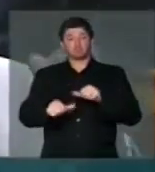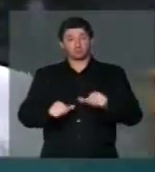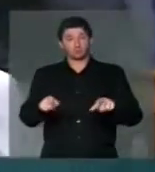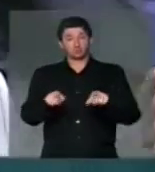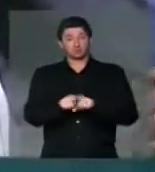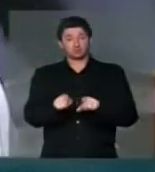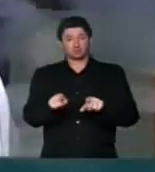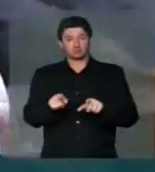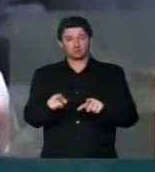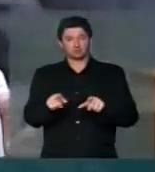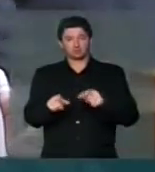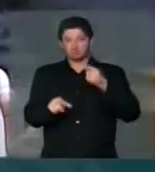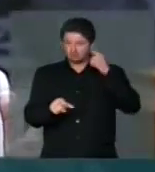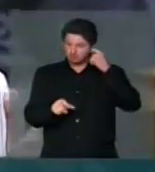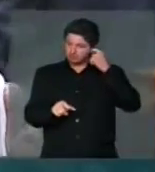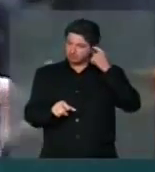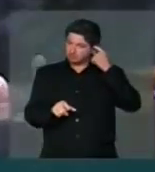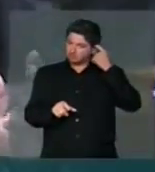set...